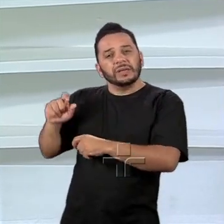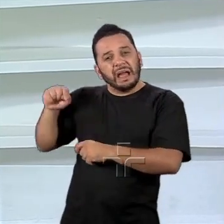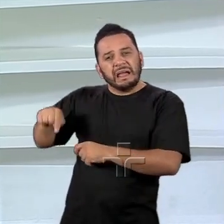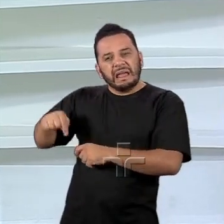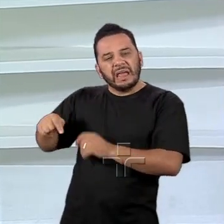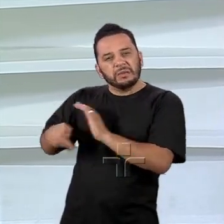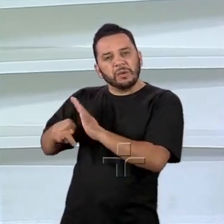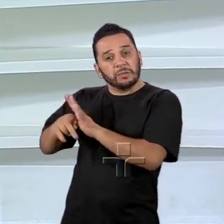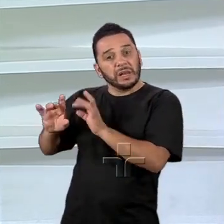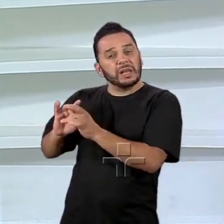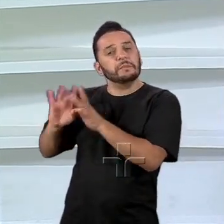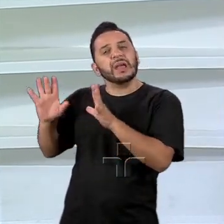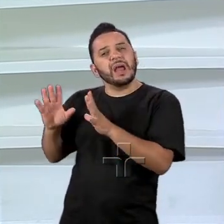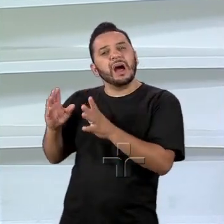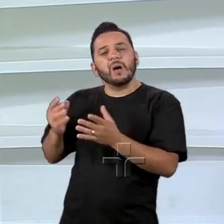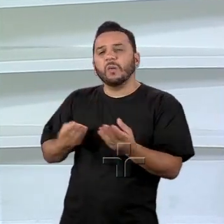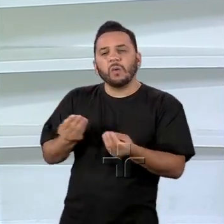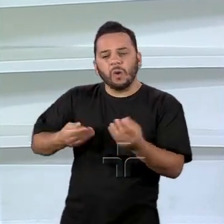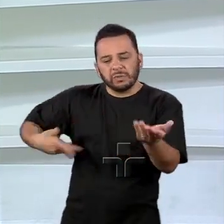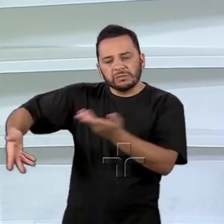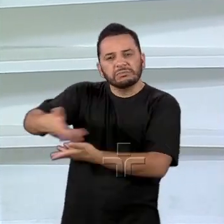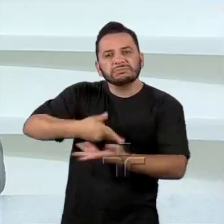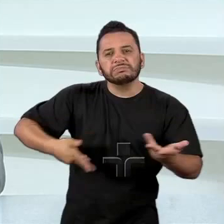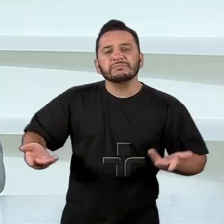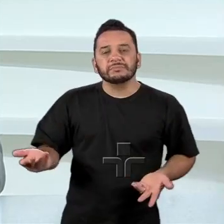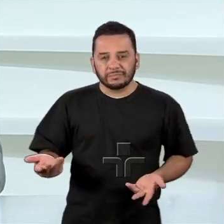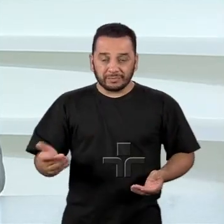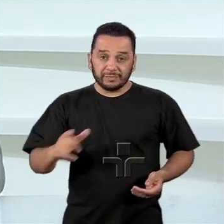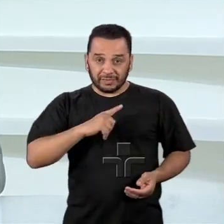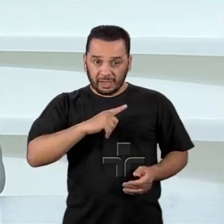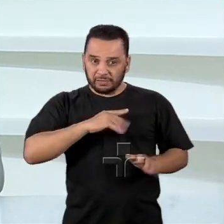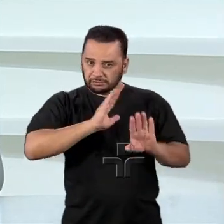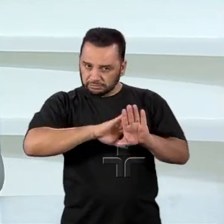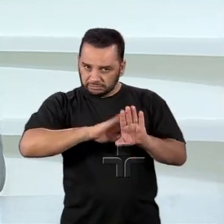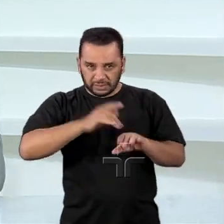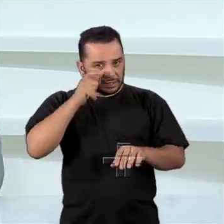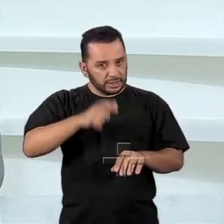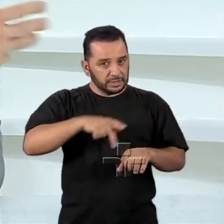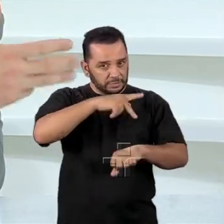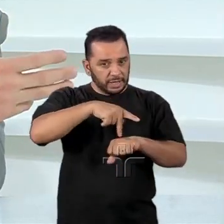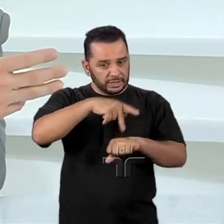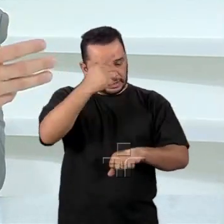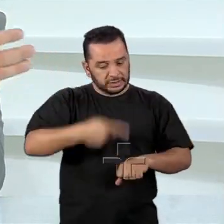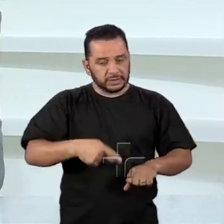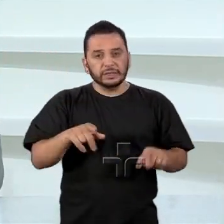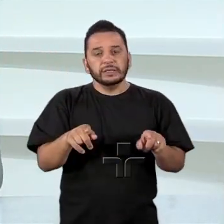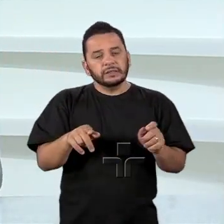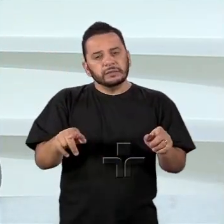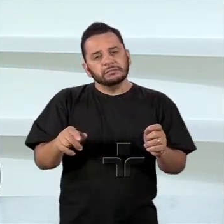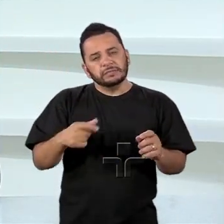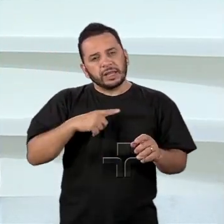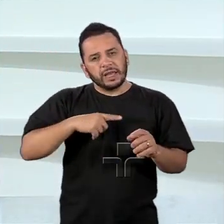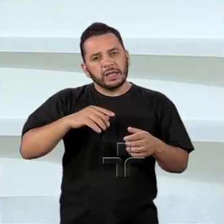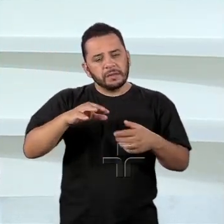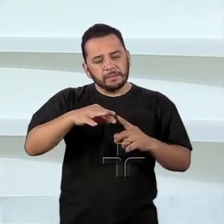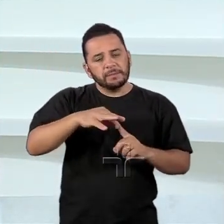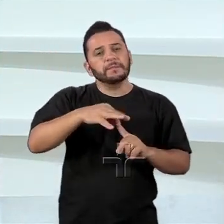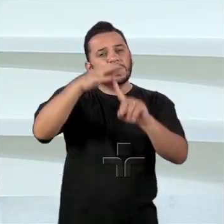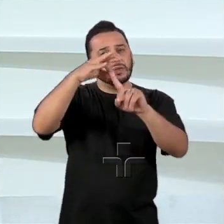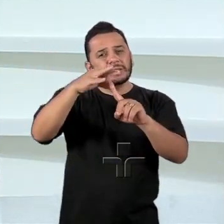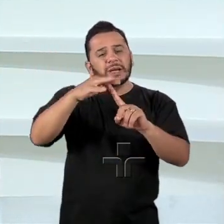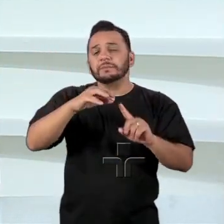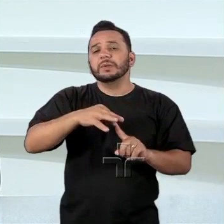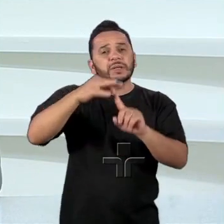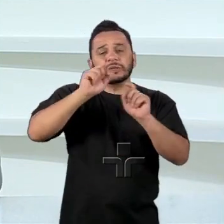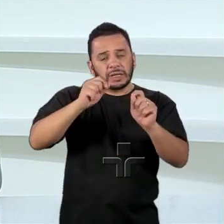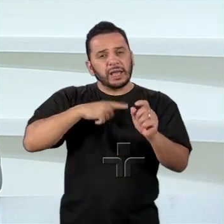Bom, porque você tem interesses nacionais e tem prioridades. Então, uma das prioridades é a capacitação tecnológica para nós enfrentarmos